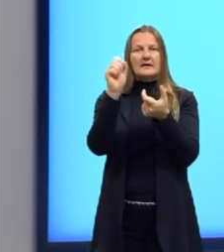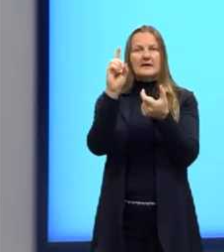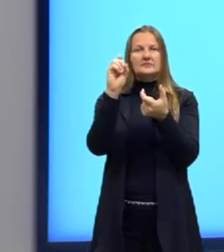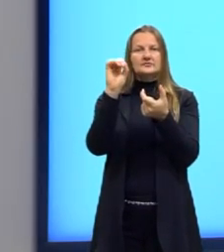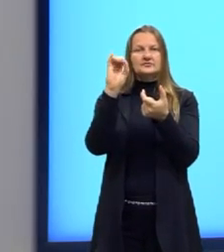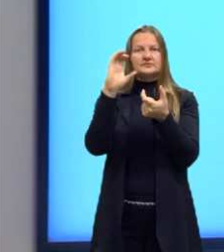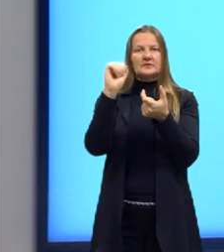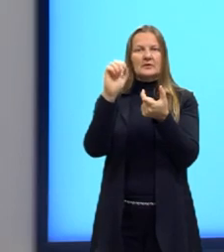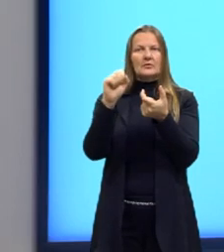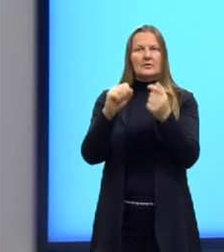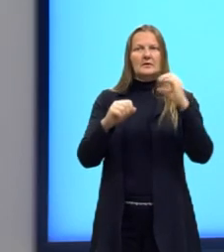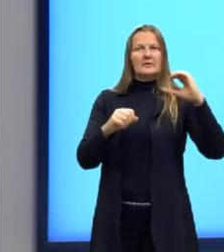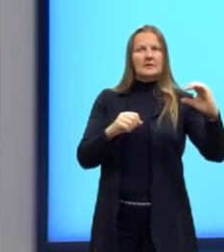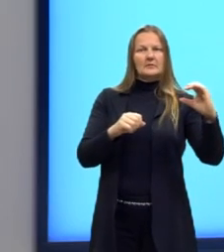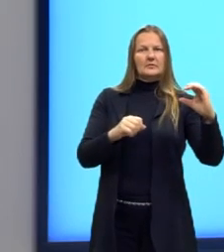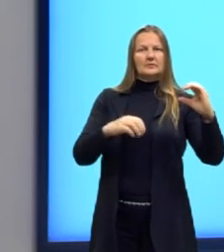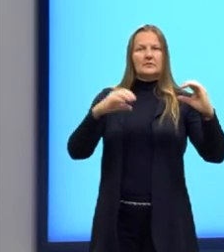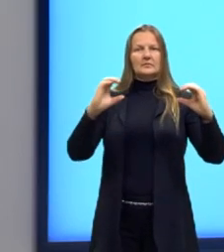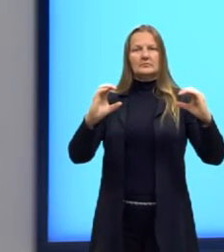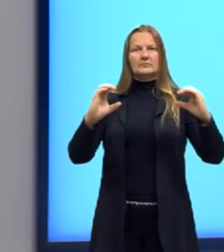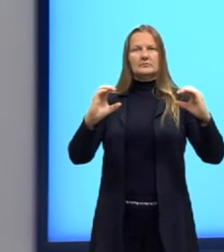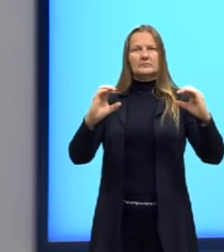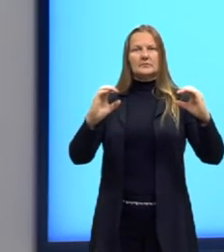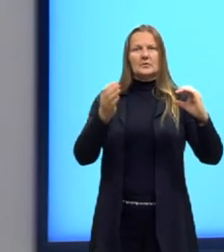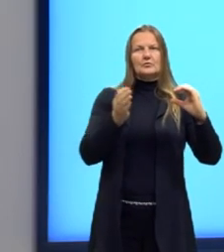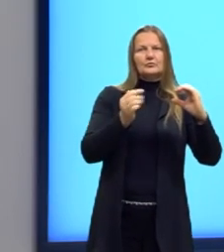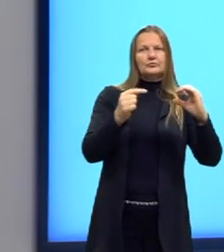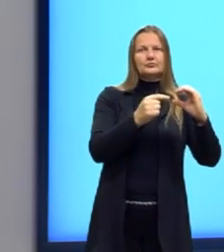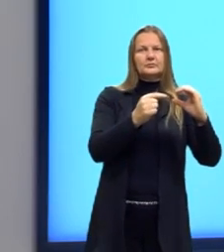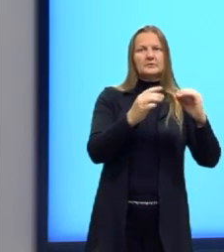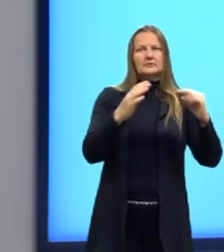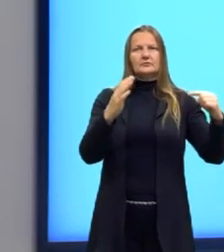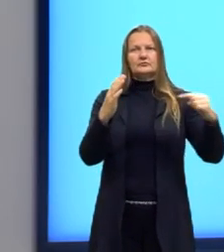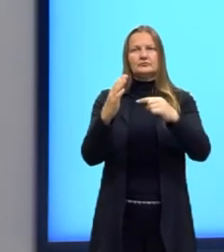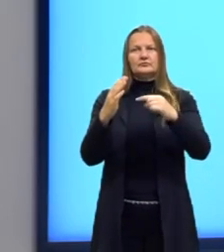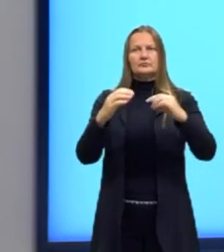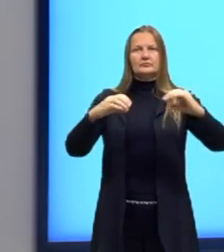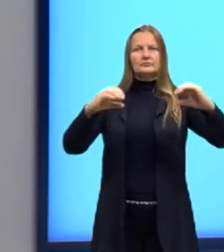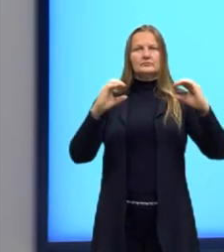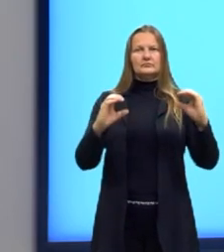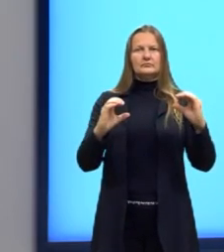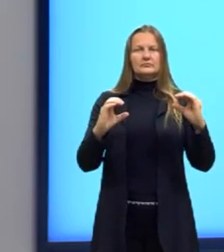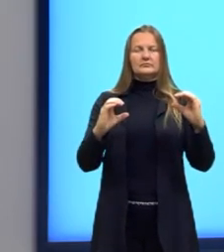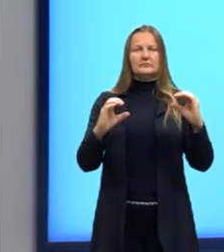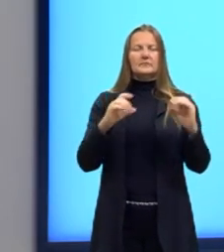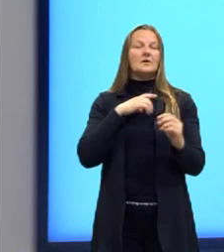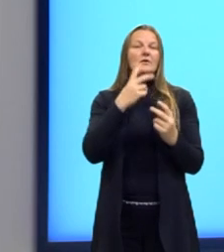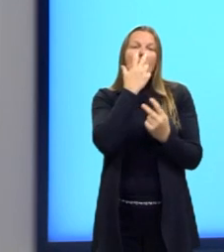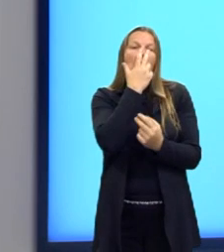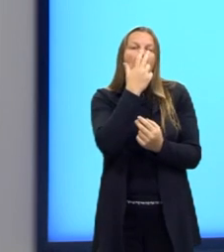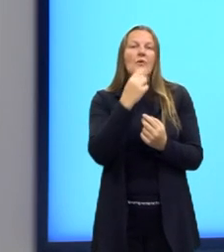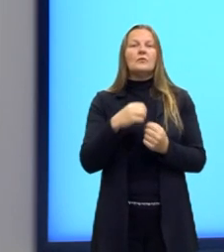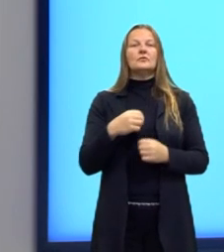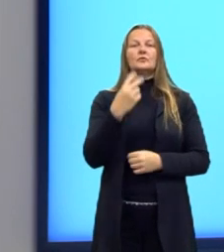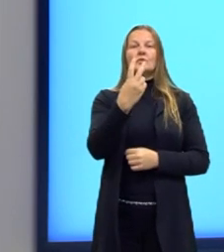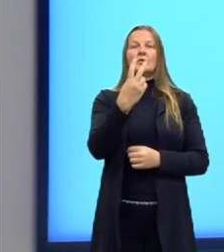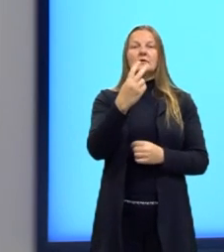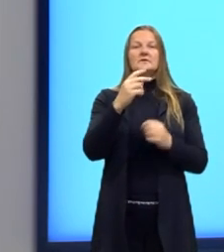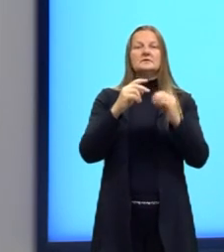eu tenho carbonos para este lado e carbonos para este lado, para a direita e para a esquerda, como se eu tivesse dois